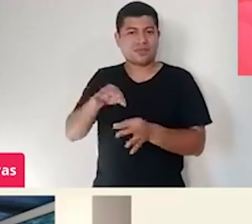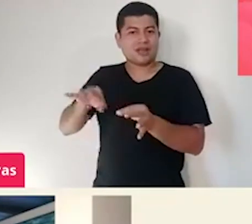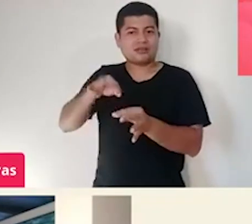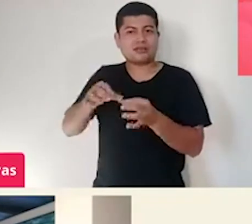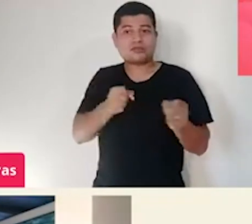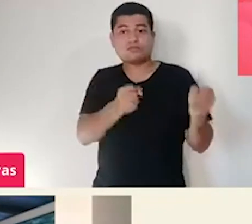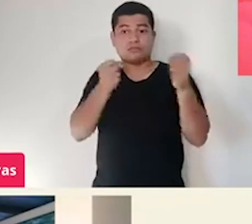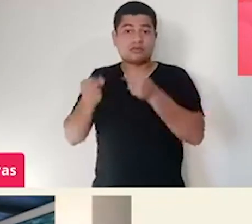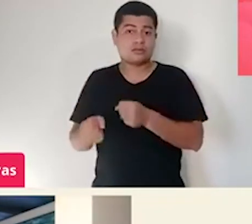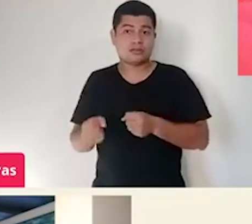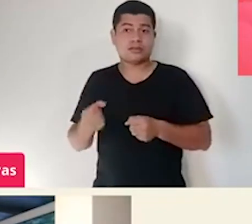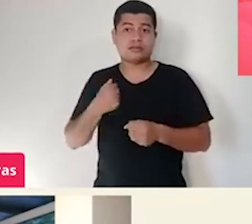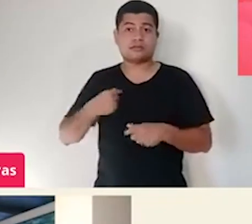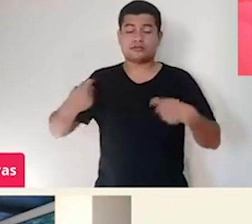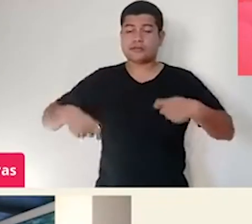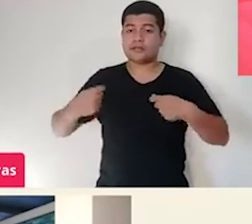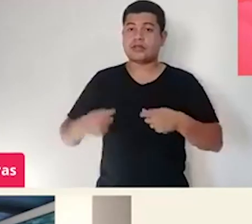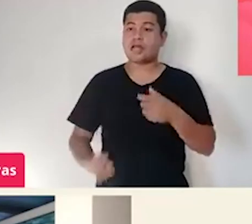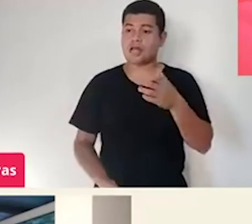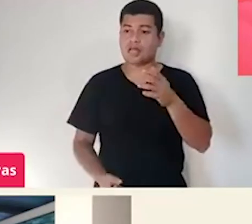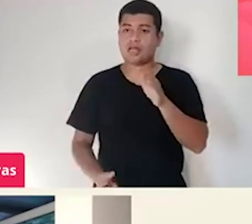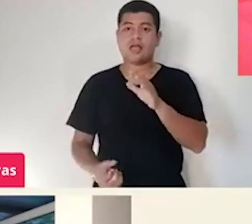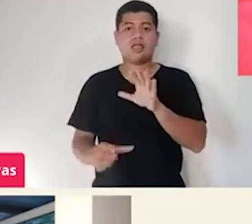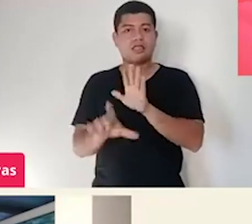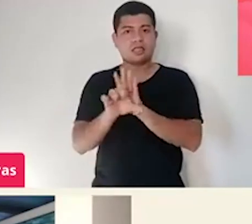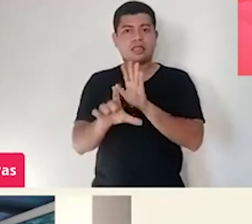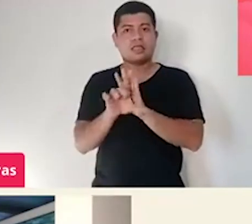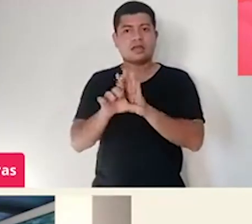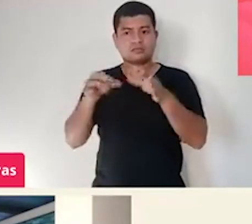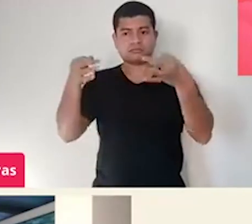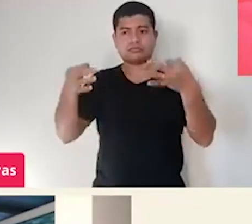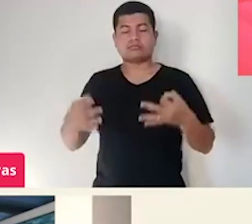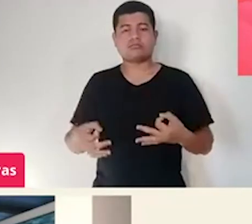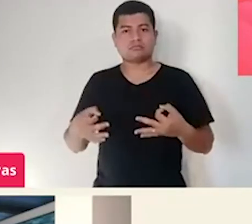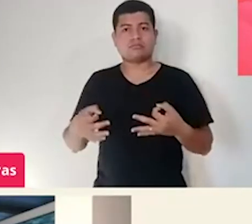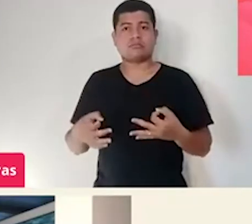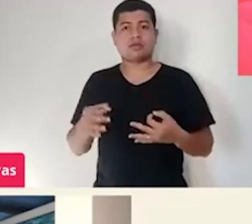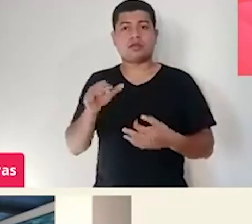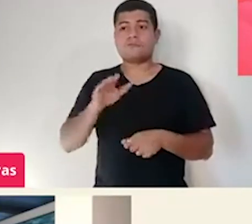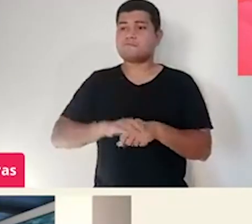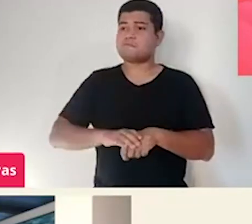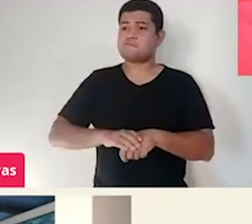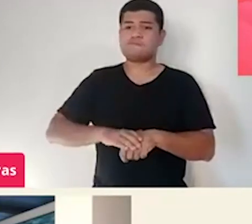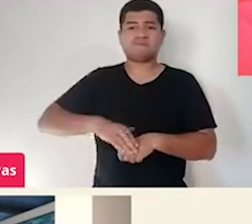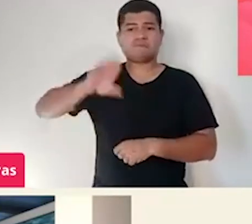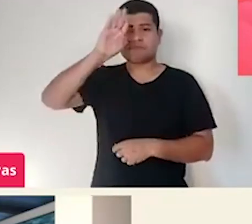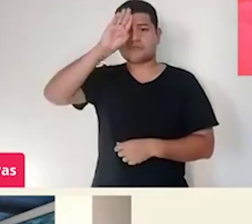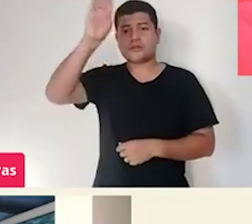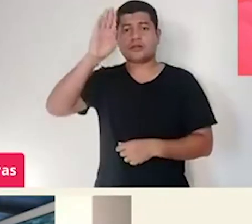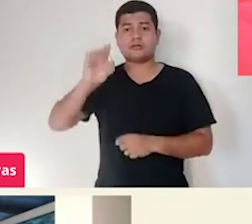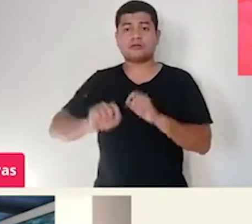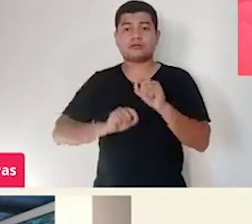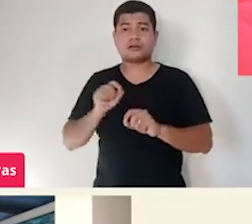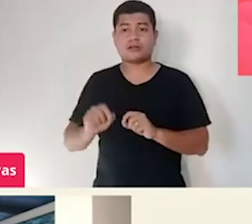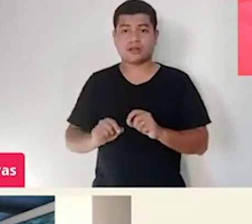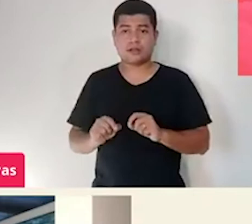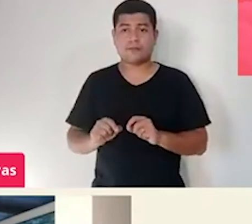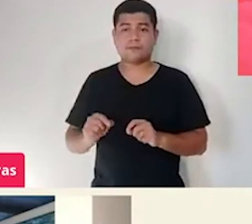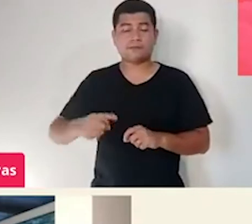a gente precisa de leis mais adequadas, mas mais do que isso, a gente precisa que nós